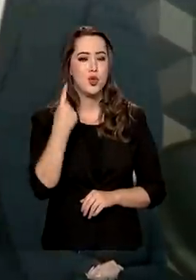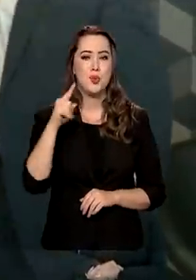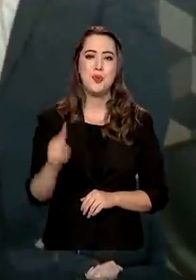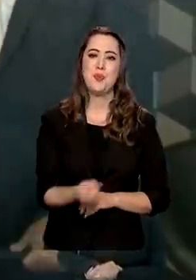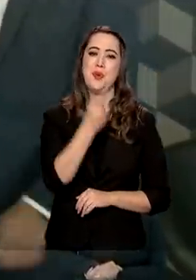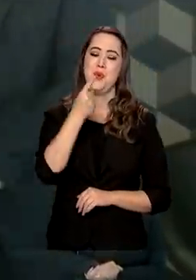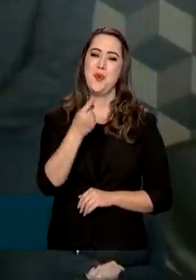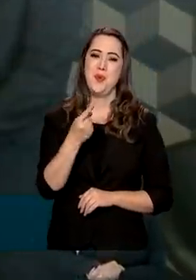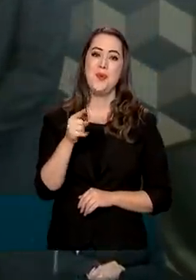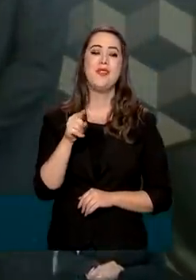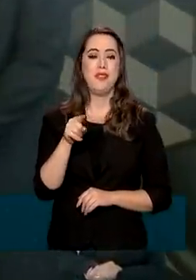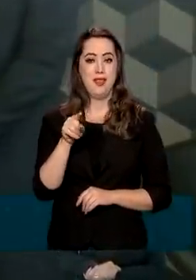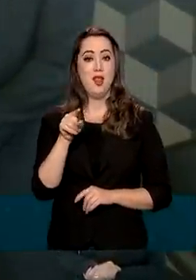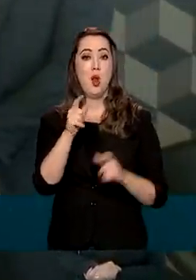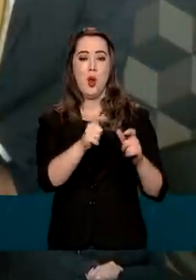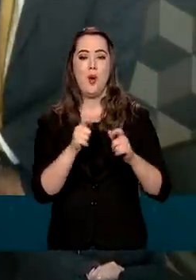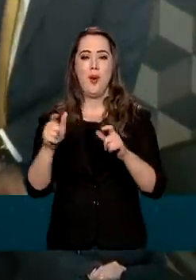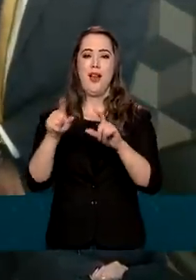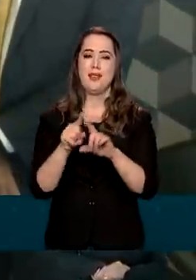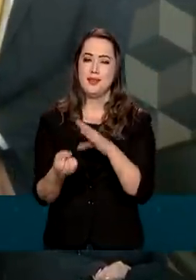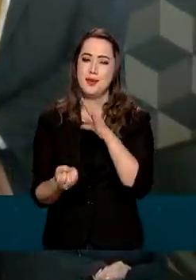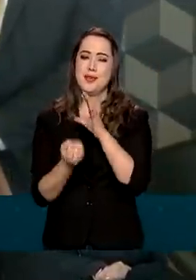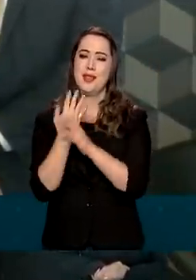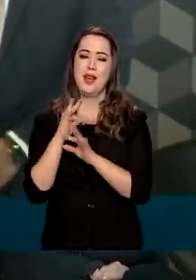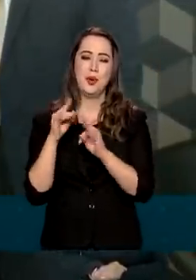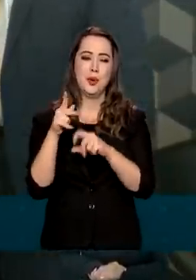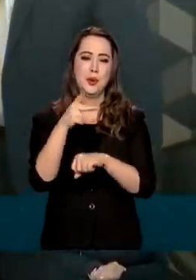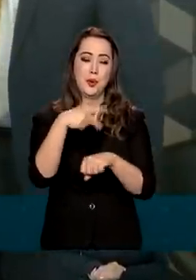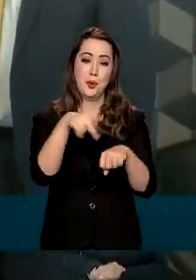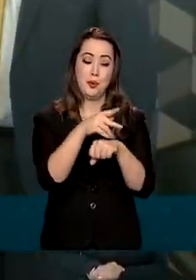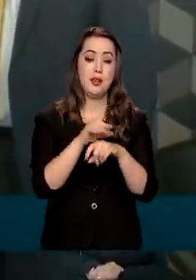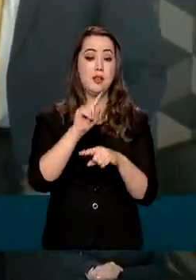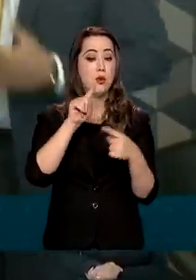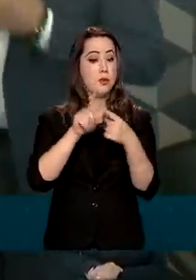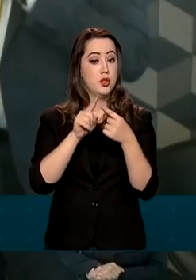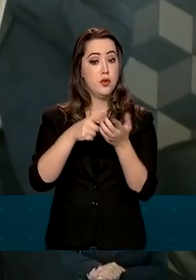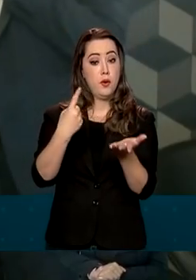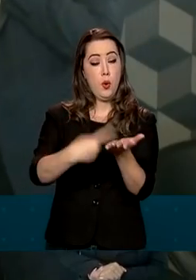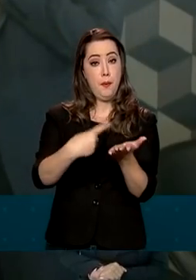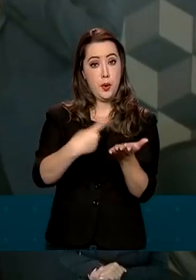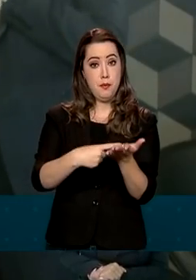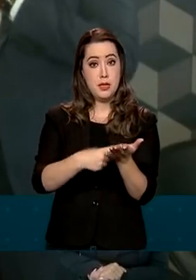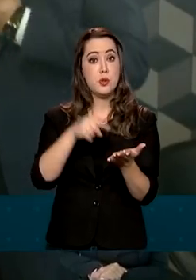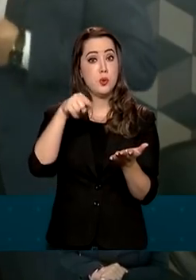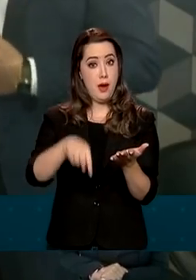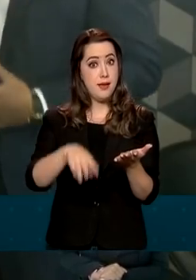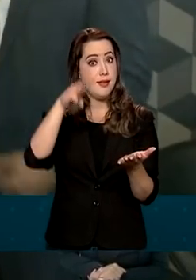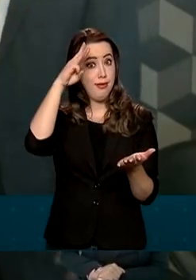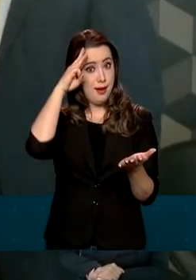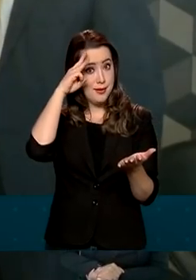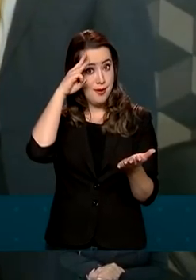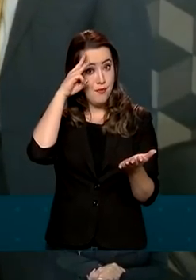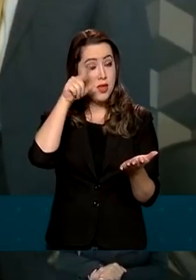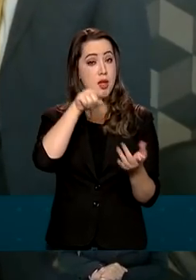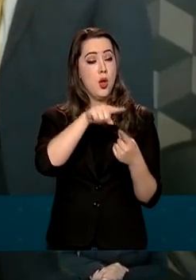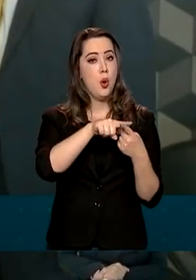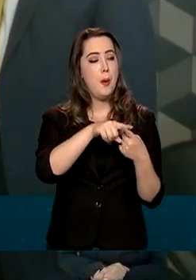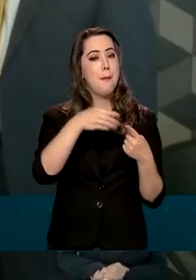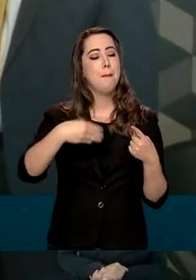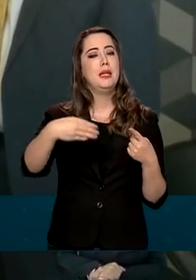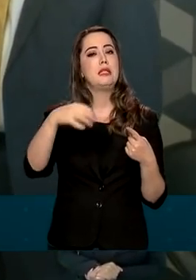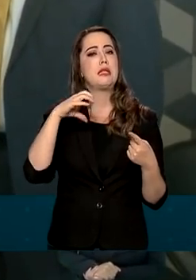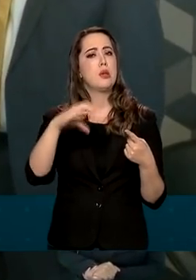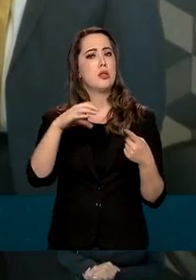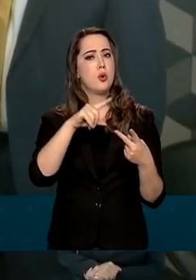Wi-Fi Brasil serão instalados em todo o país. É o que prevê uma parceria firmada nesta terça-feira entre o Ministério